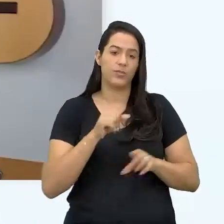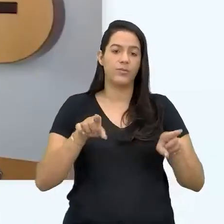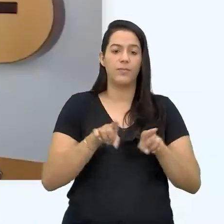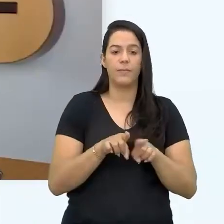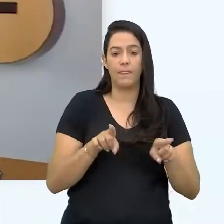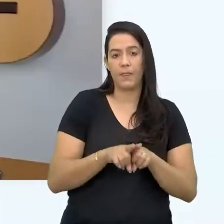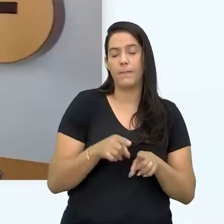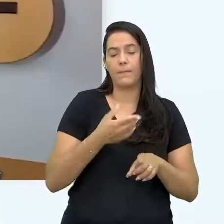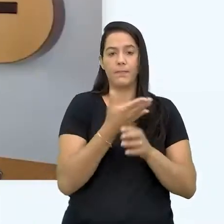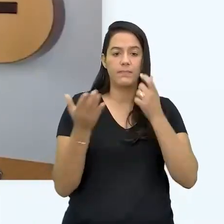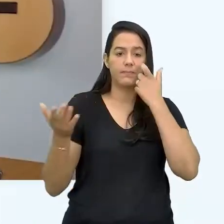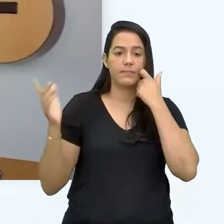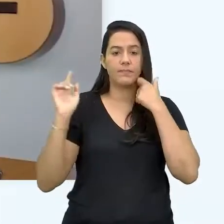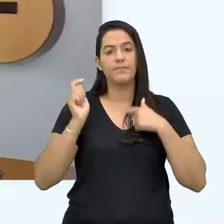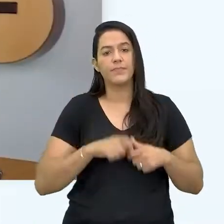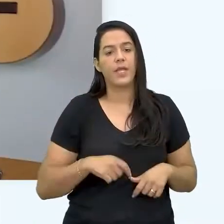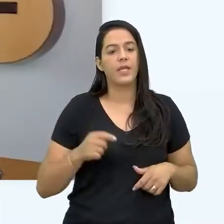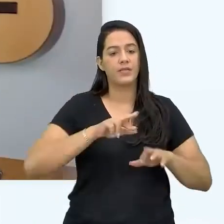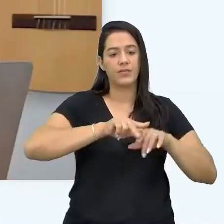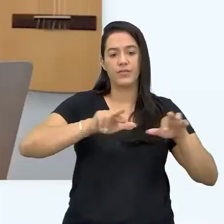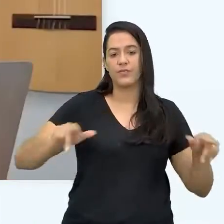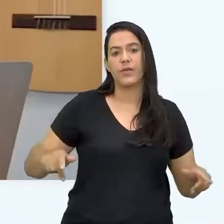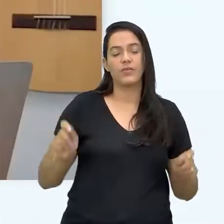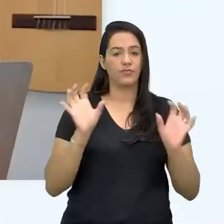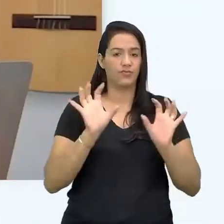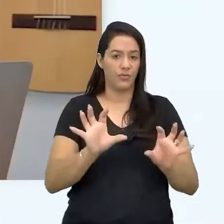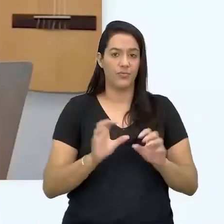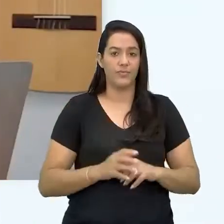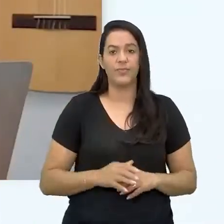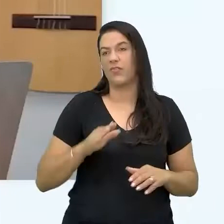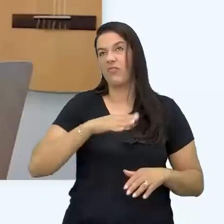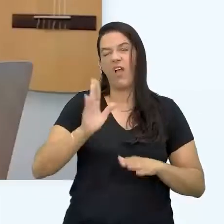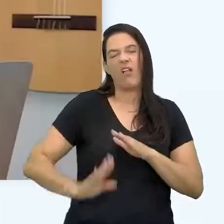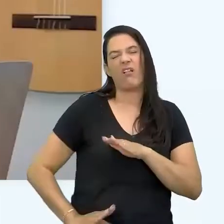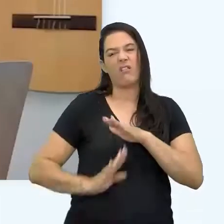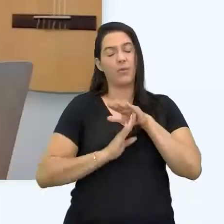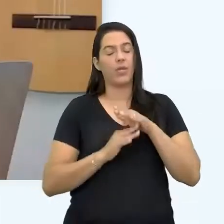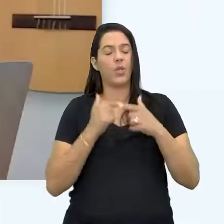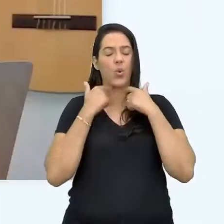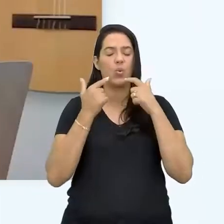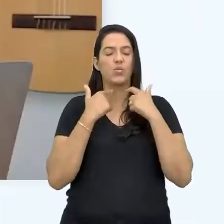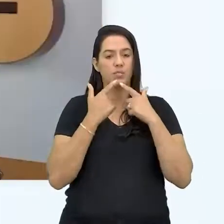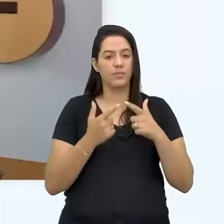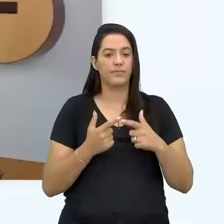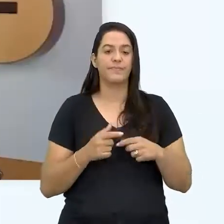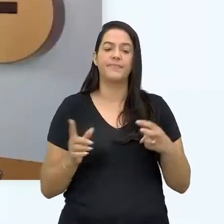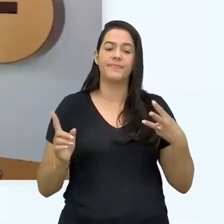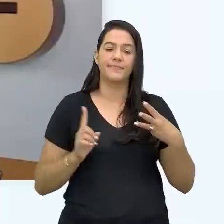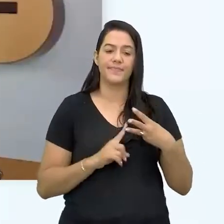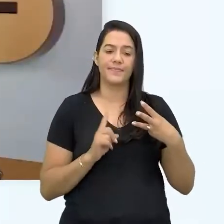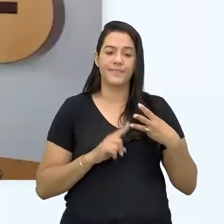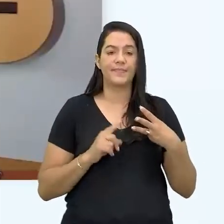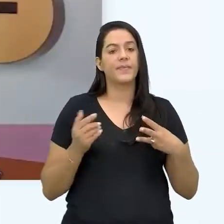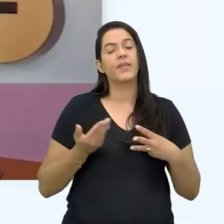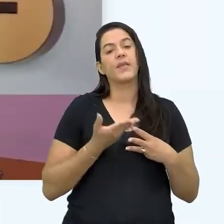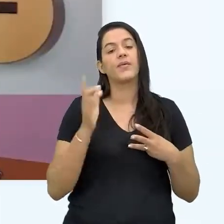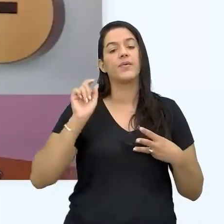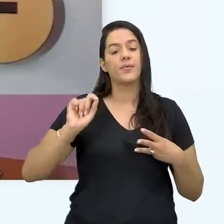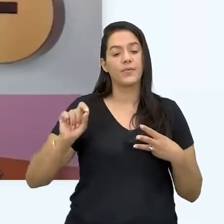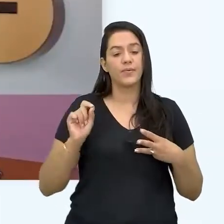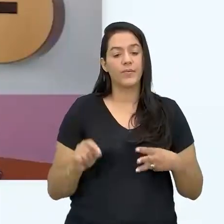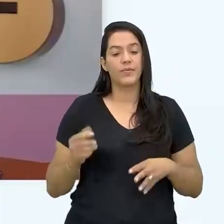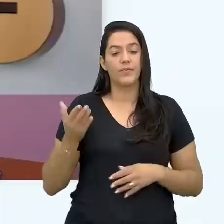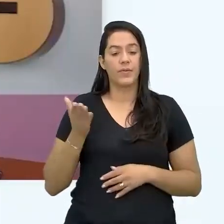uma coisa misteriosa. Isso dá pra ser usado de várias maneiras. Então não se limite só pela sua timidez. Terceiro mito sobre branding pessoal.